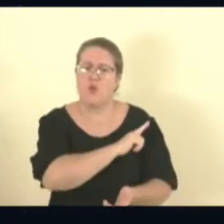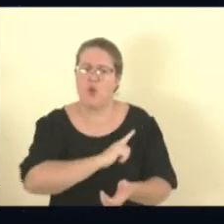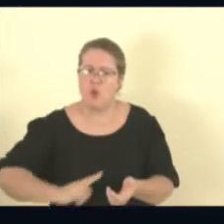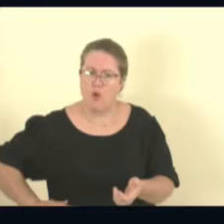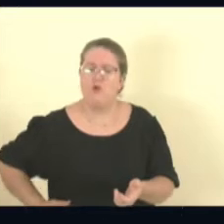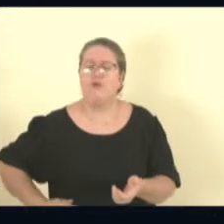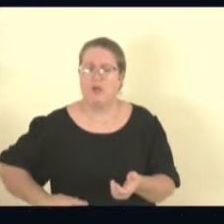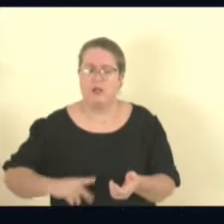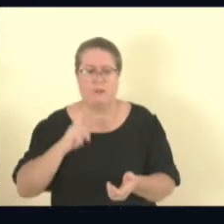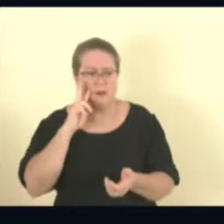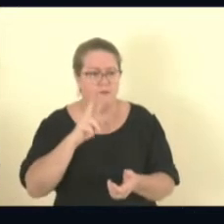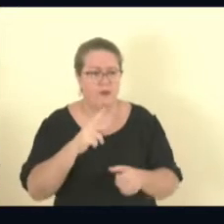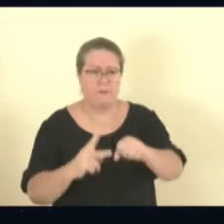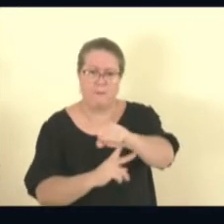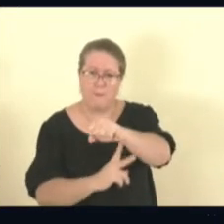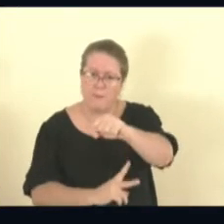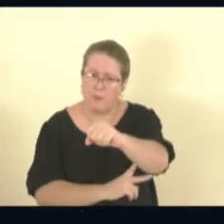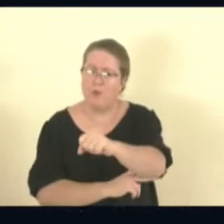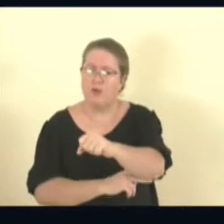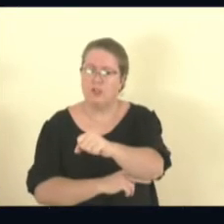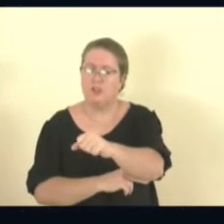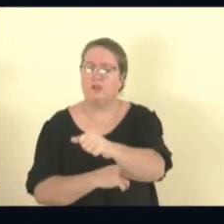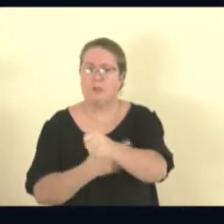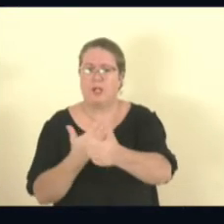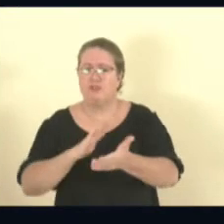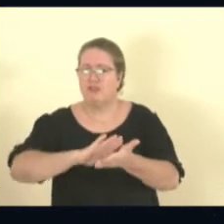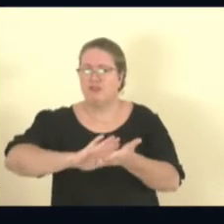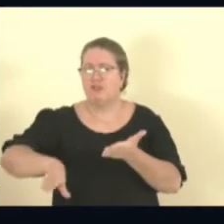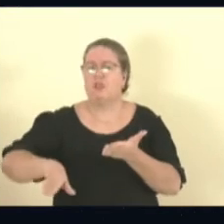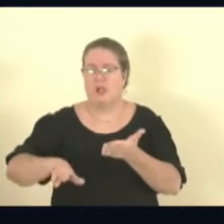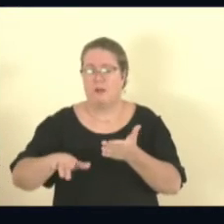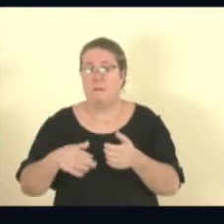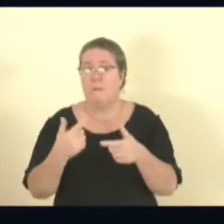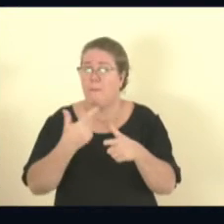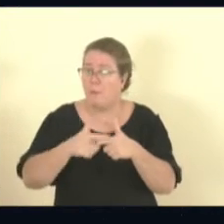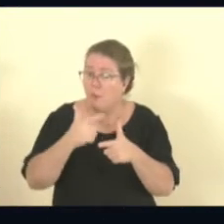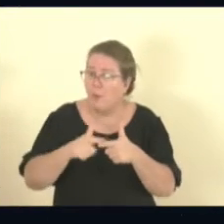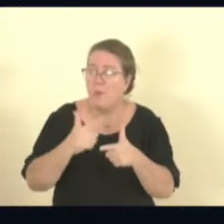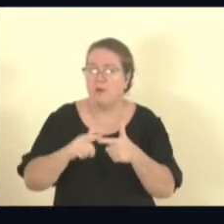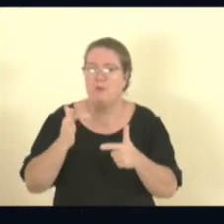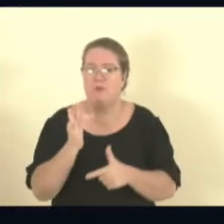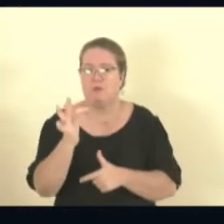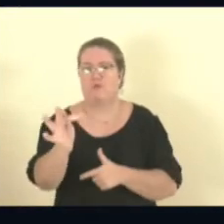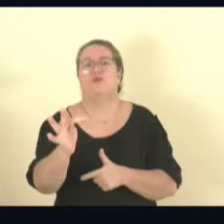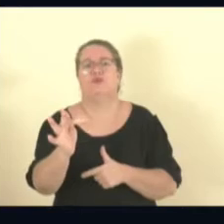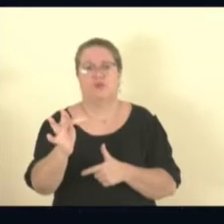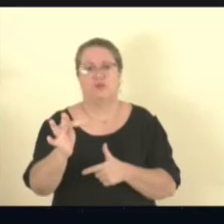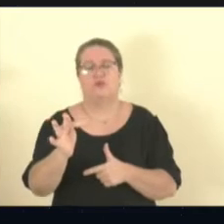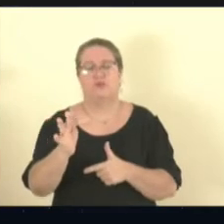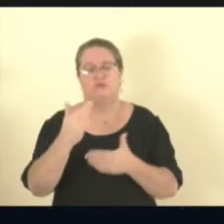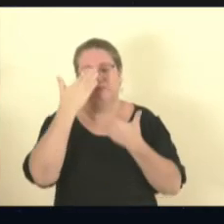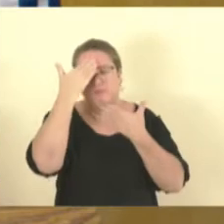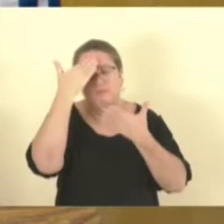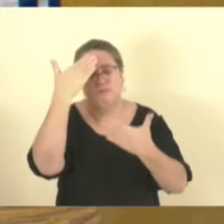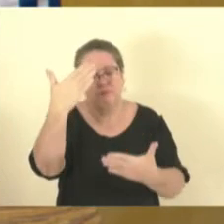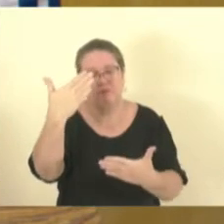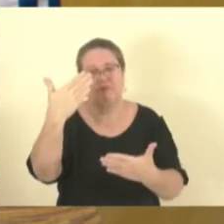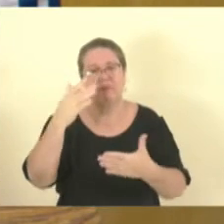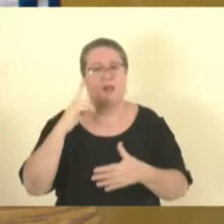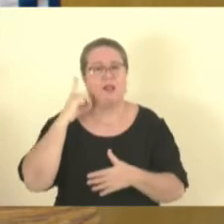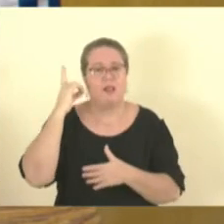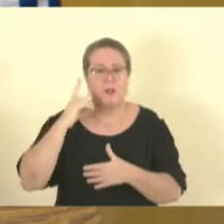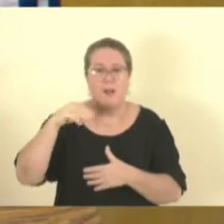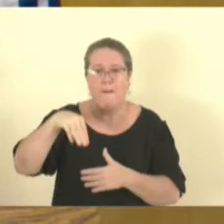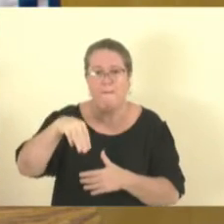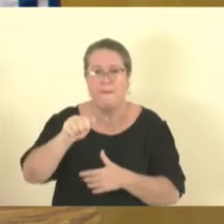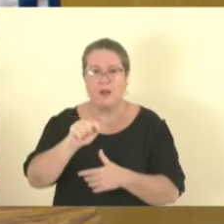mais efetiva na terceira ponte para evitar, né, que acidentes possam ocorrer. Obrigado, deputado Mazinho, muito boa a